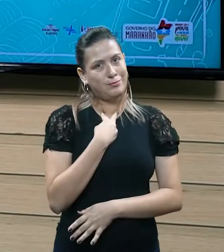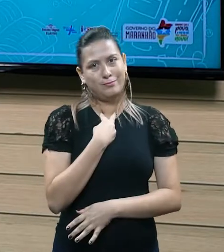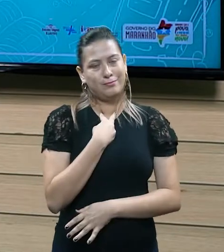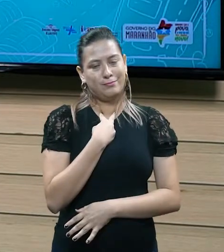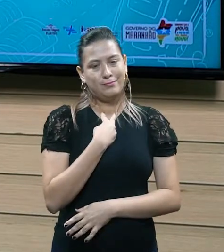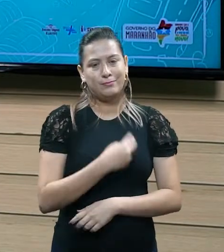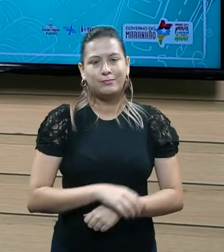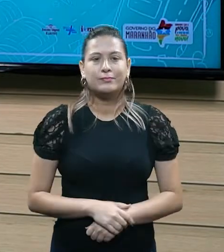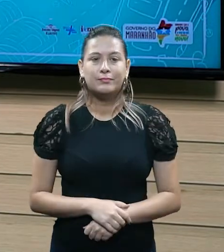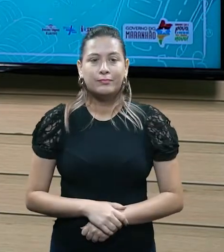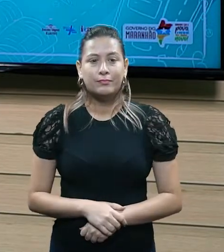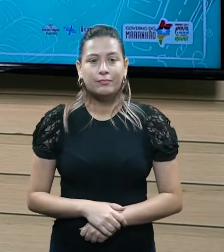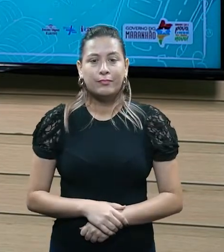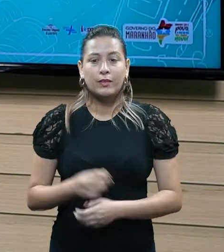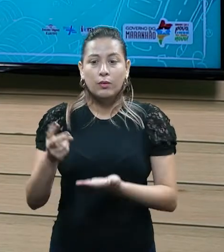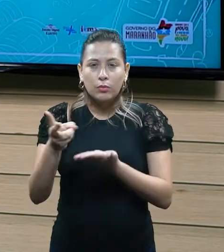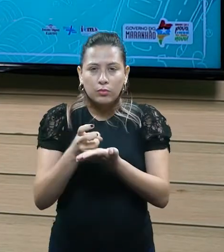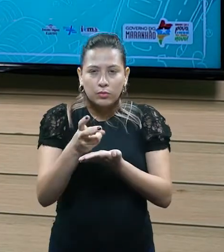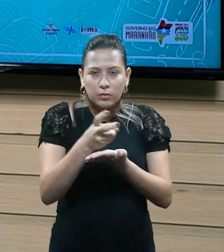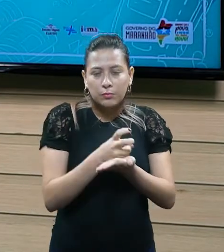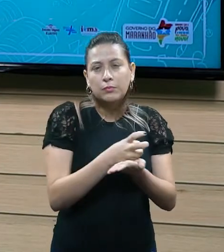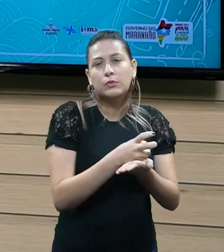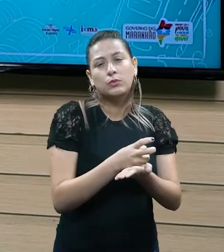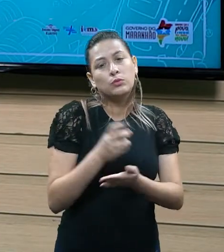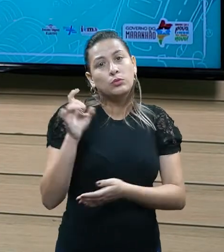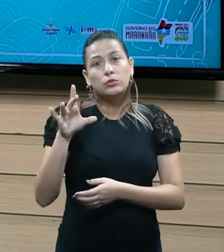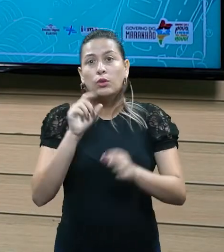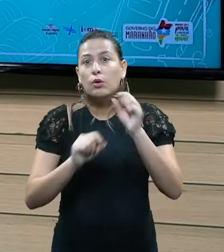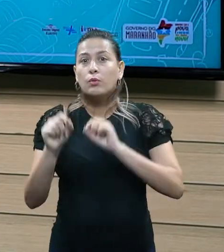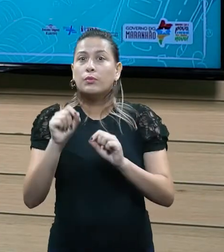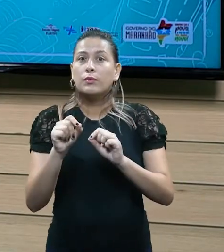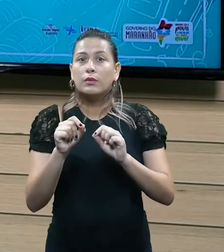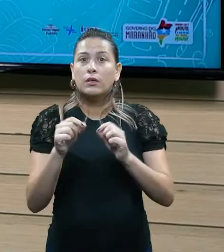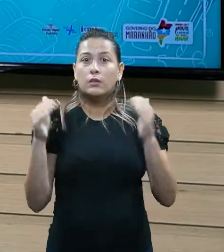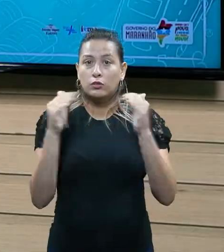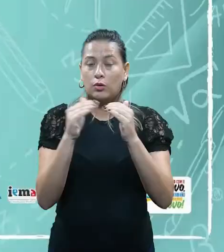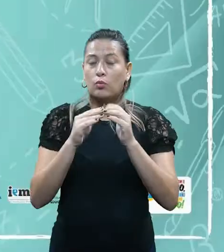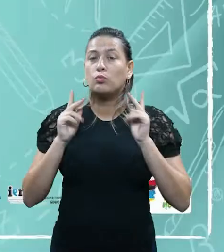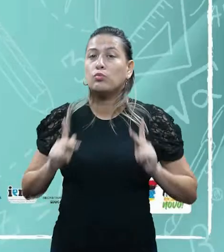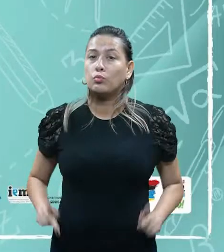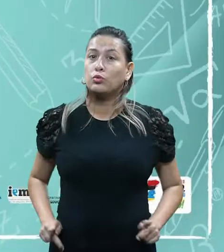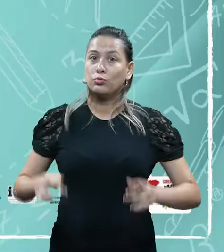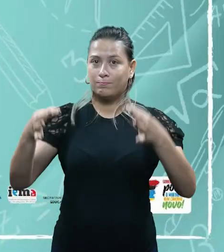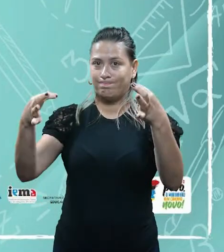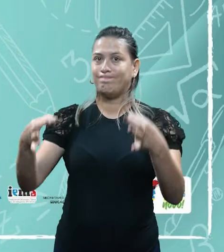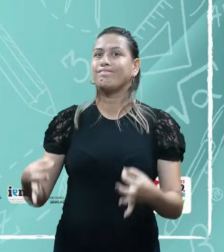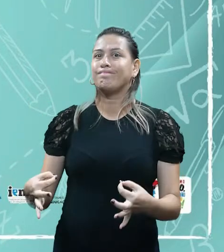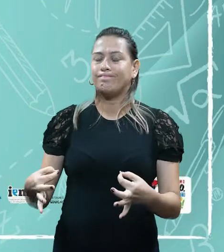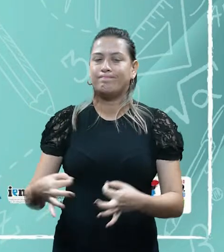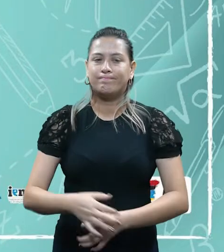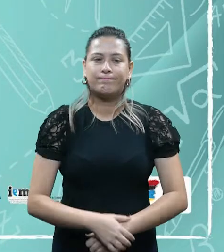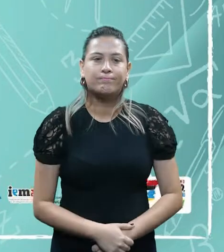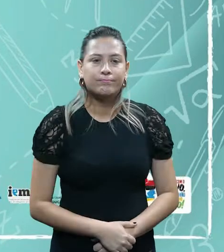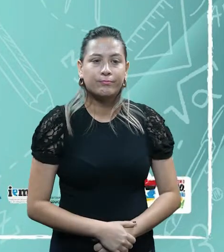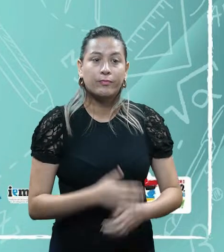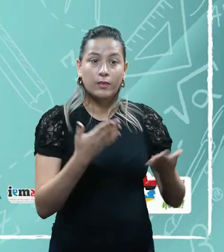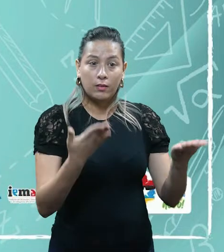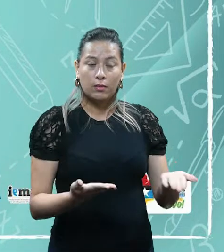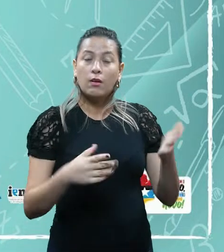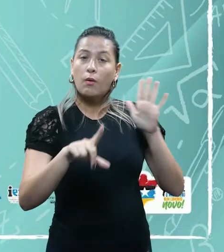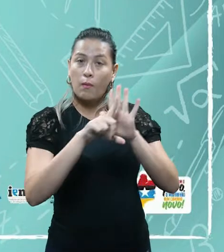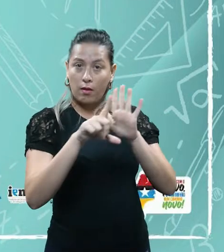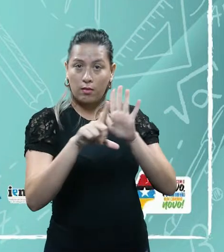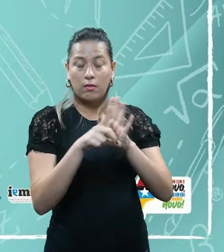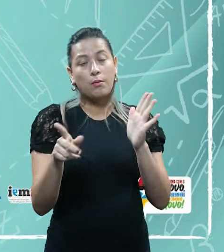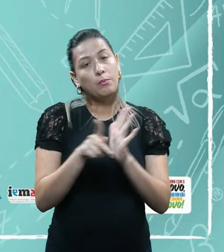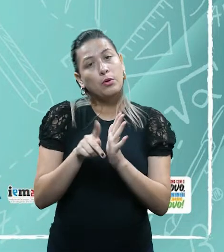né, então, o tributo, ele só pode ser instituído perante atos lícitos. É, essa lei que vai instituir o